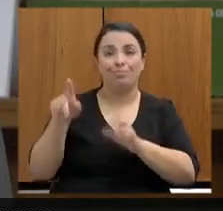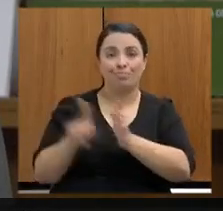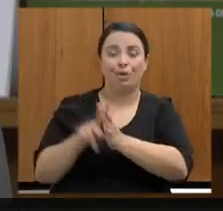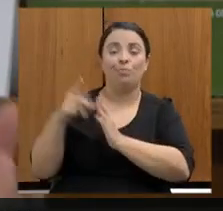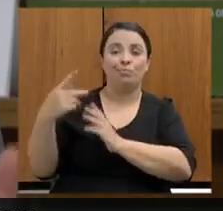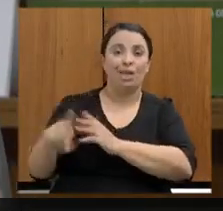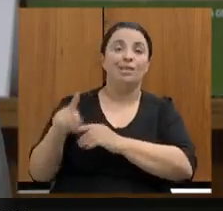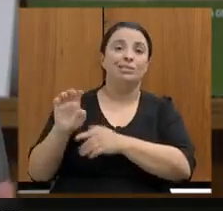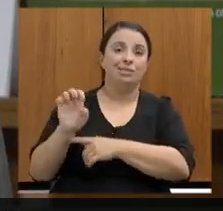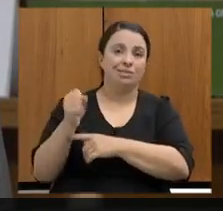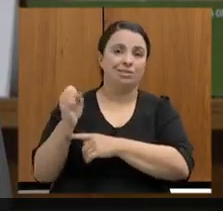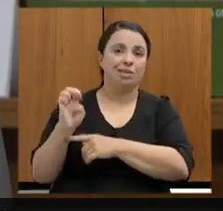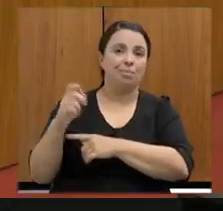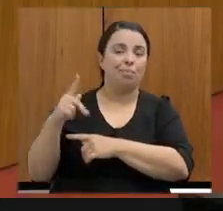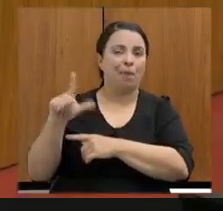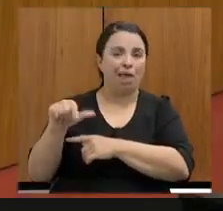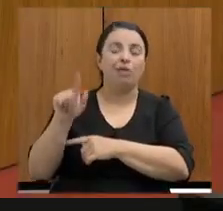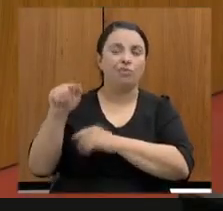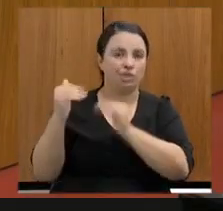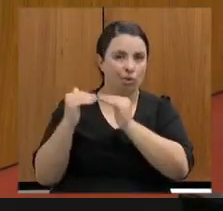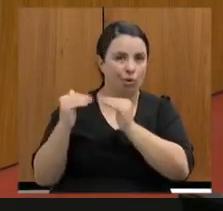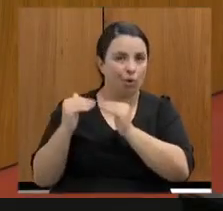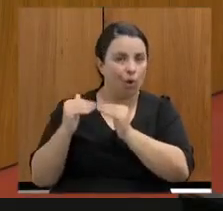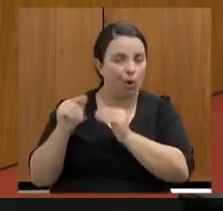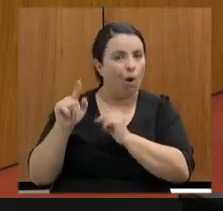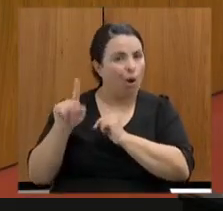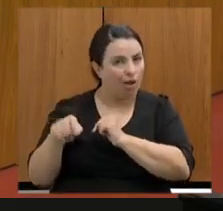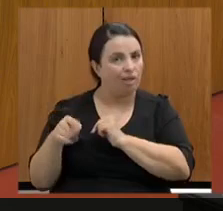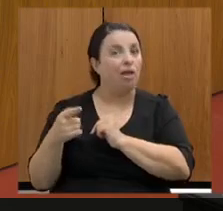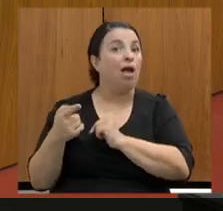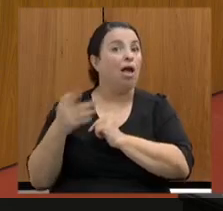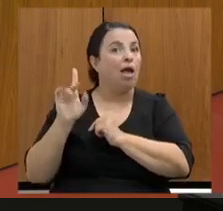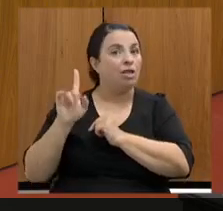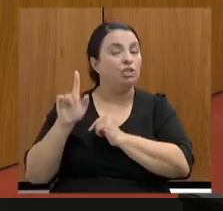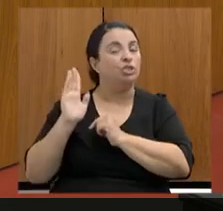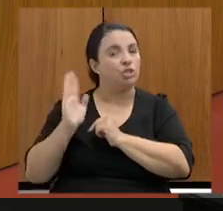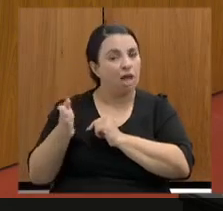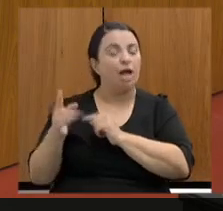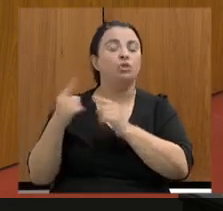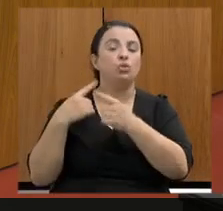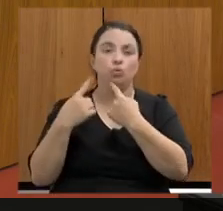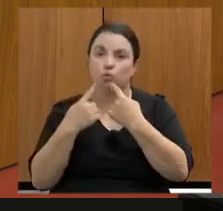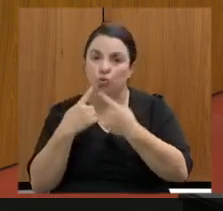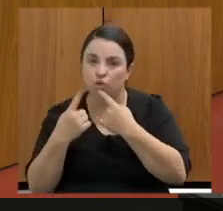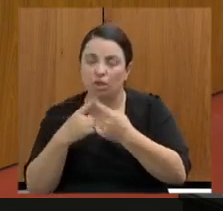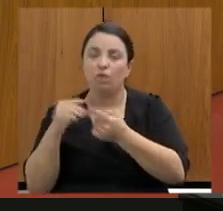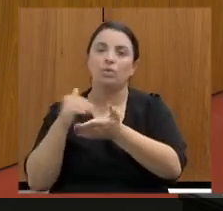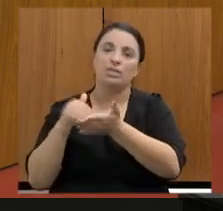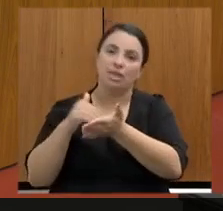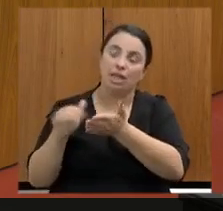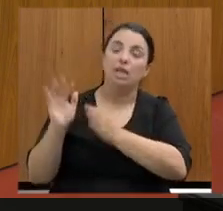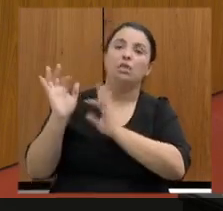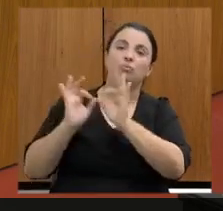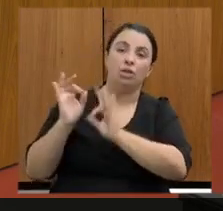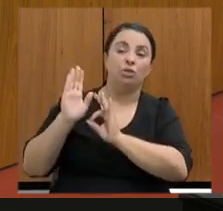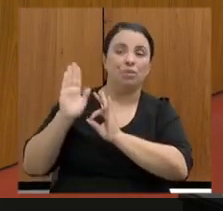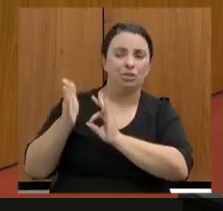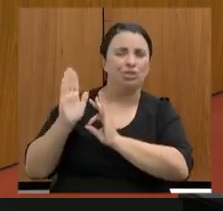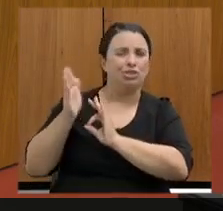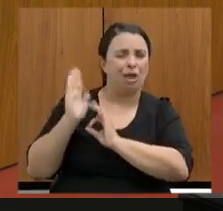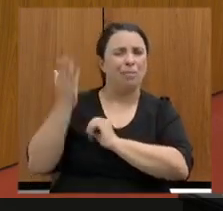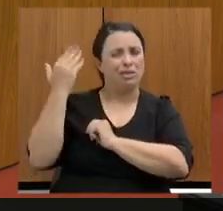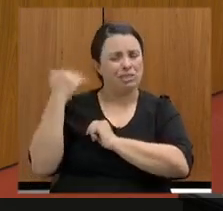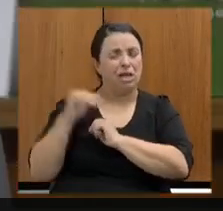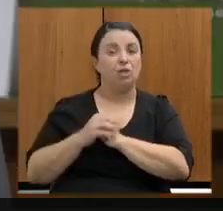Planejamento. Você concorda comigo? Não concorda? Isso é algo que foi discutido juntamente com a Secretaria de Planejamento. Houve a